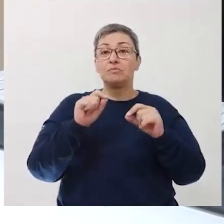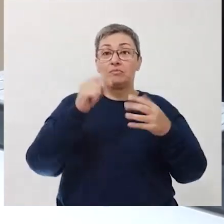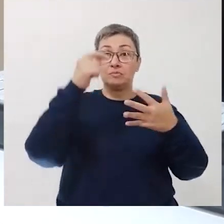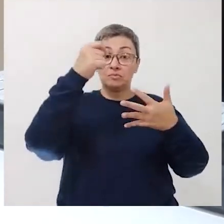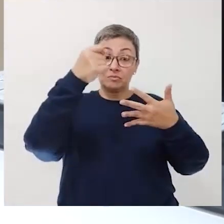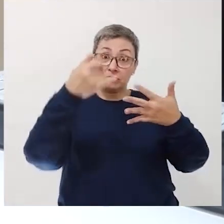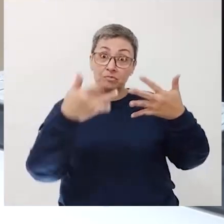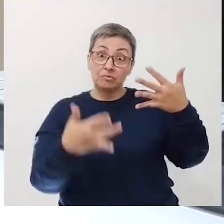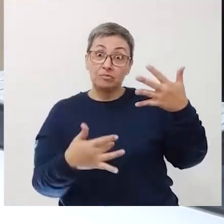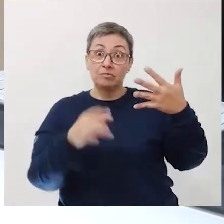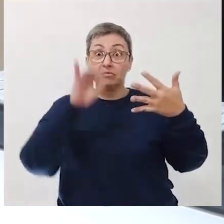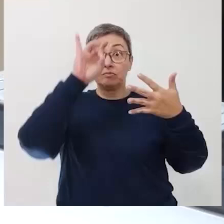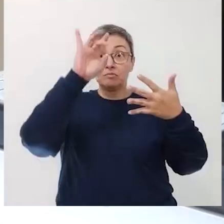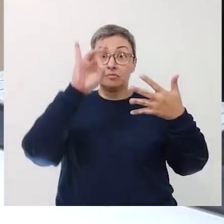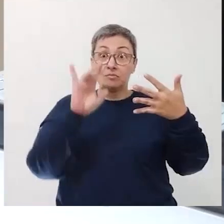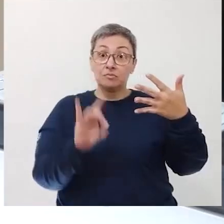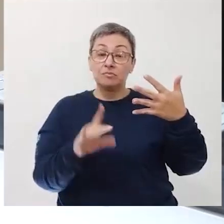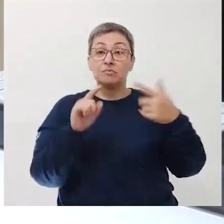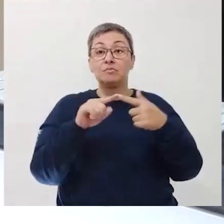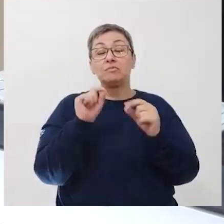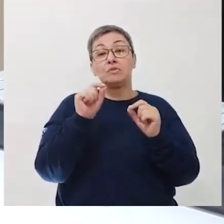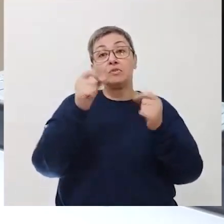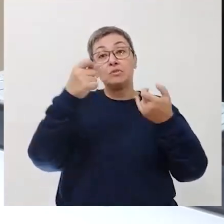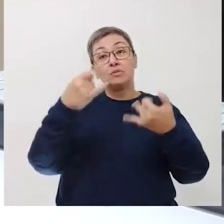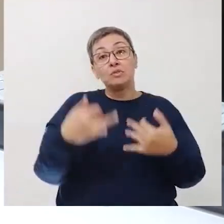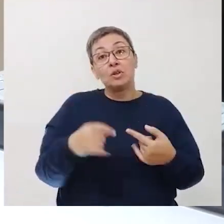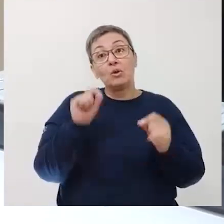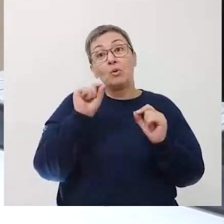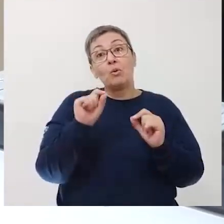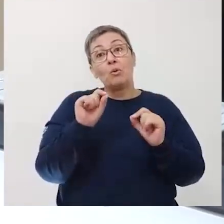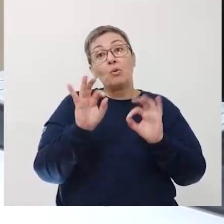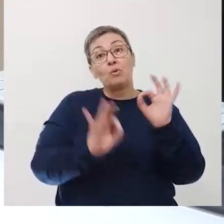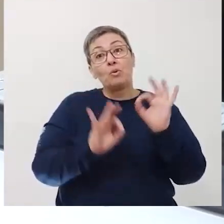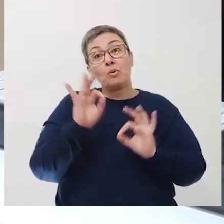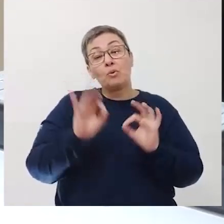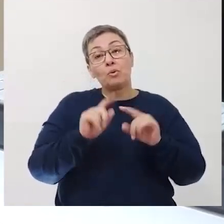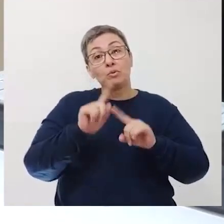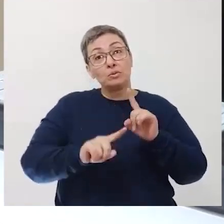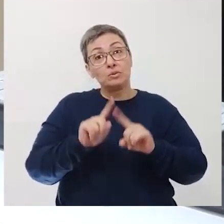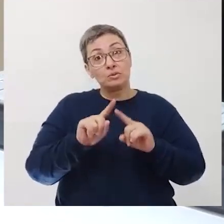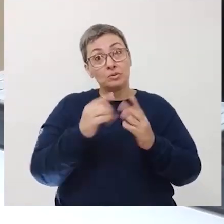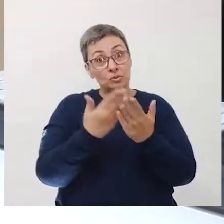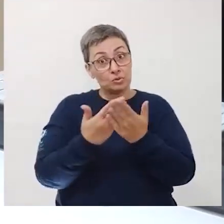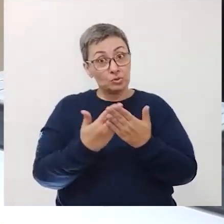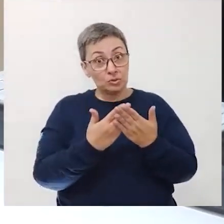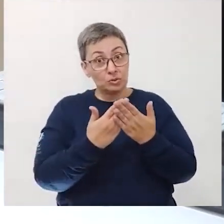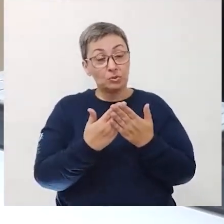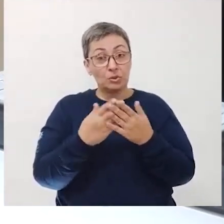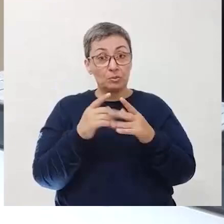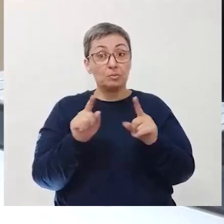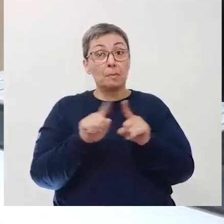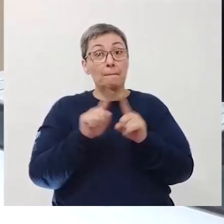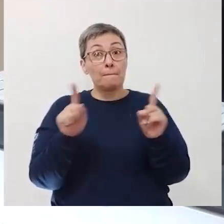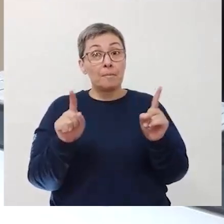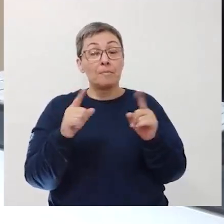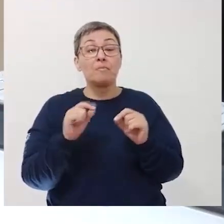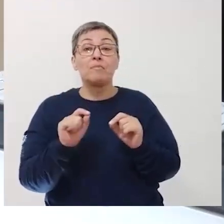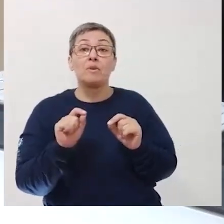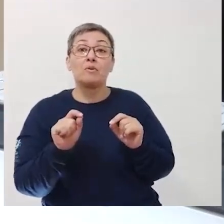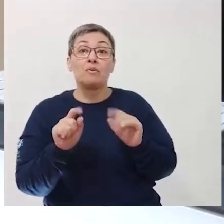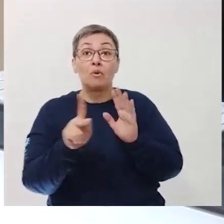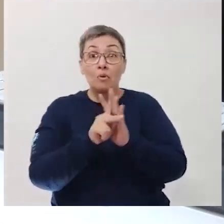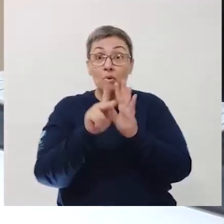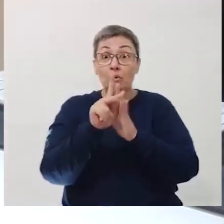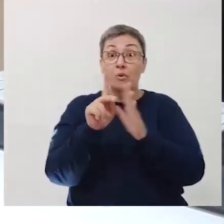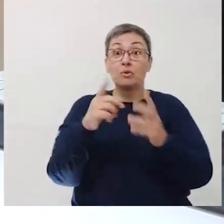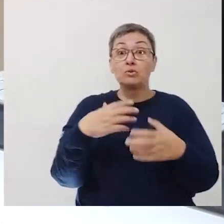especialidades que se definem não apenas pela construção de um objeto de estudo específico, mas por